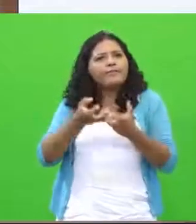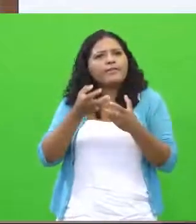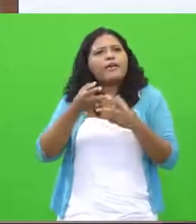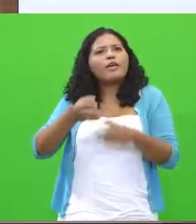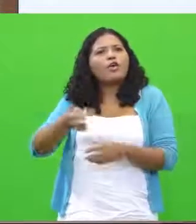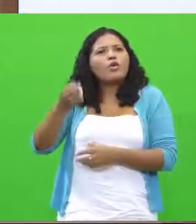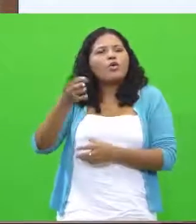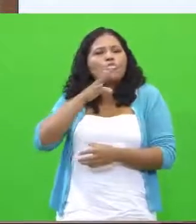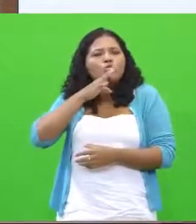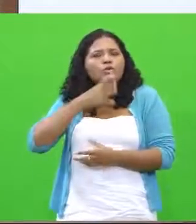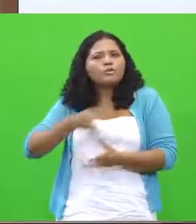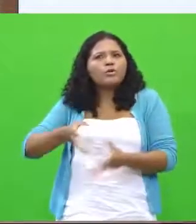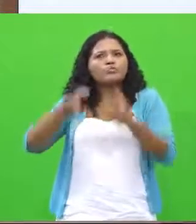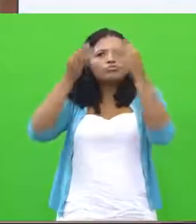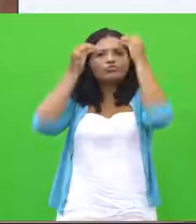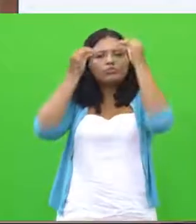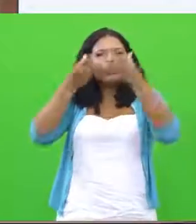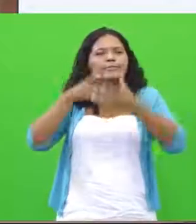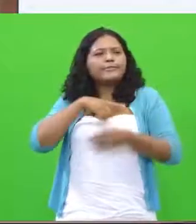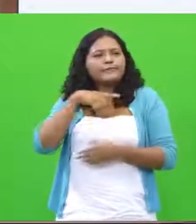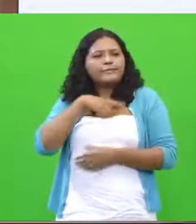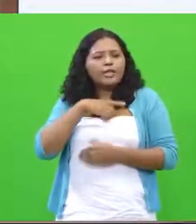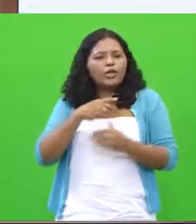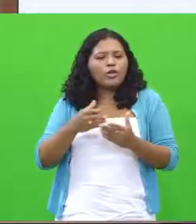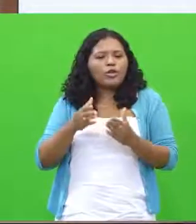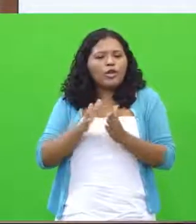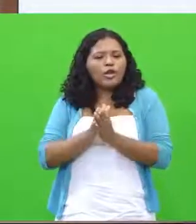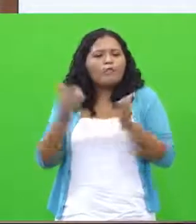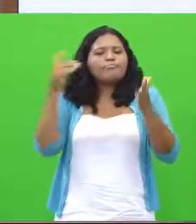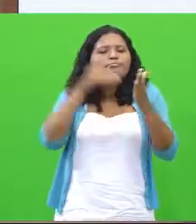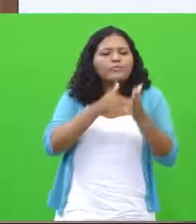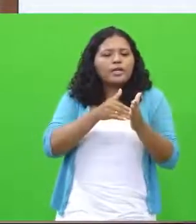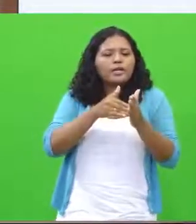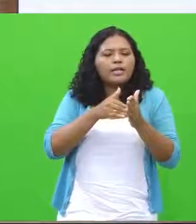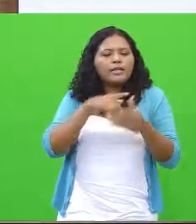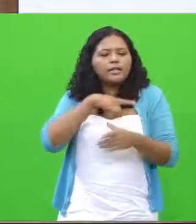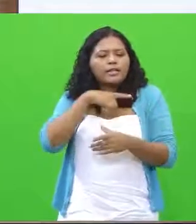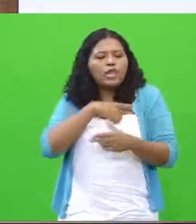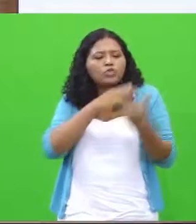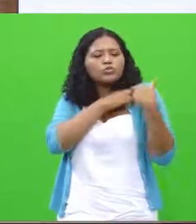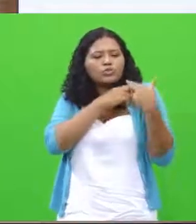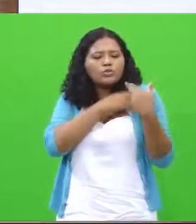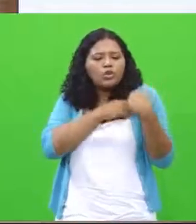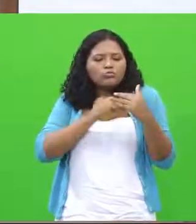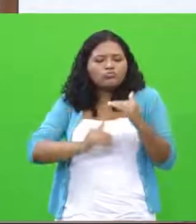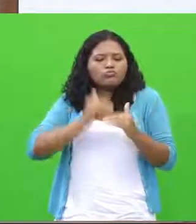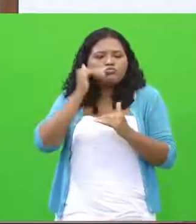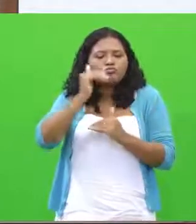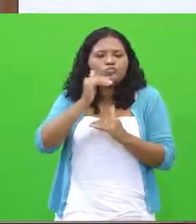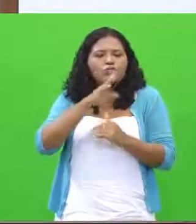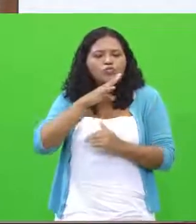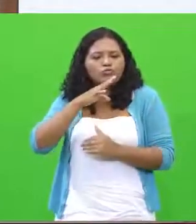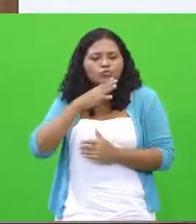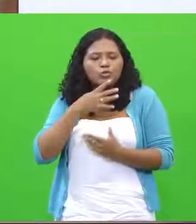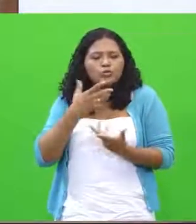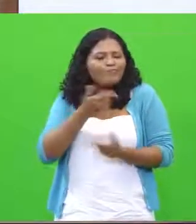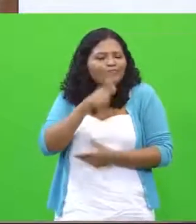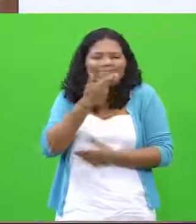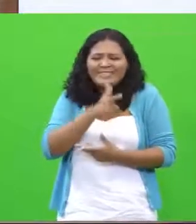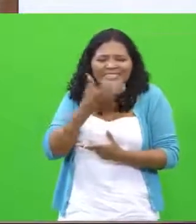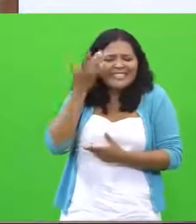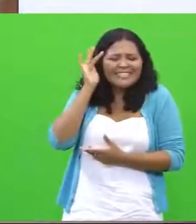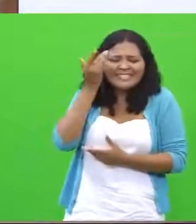Será que ela tem limites? Será que ela tem maturidade suficiente para juízo de valor? Ainda não tem, não é?